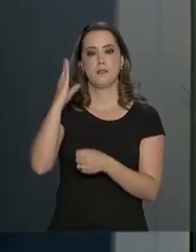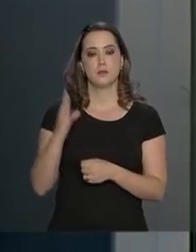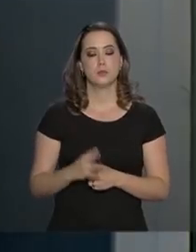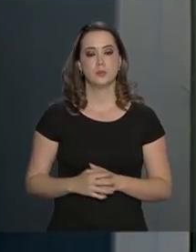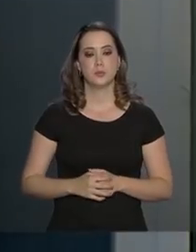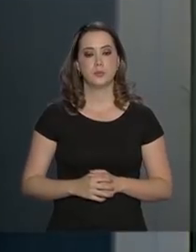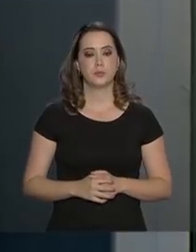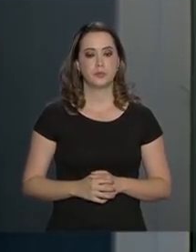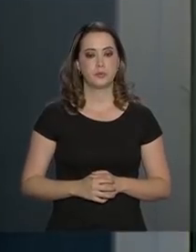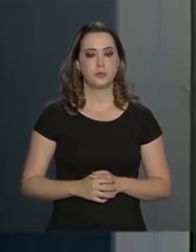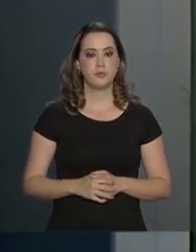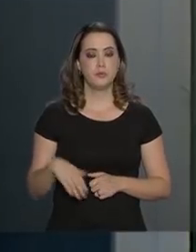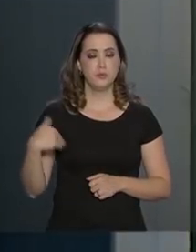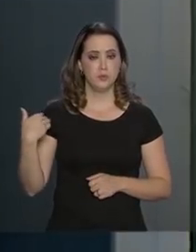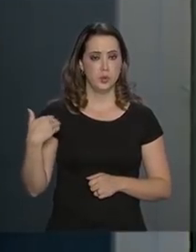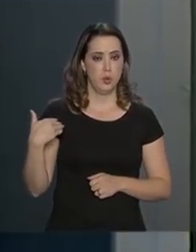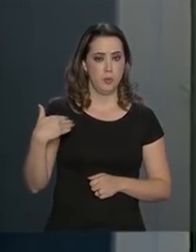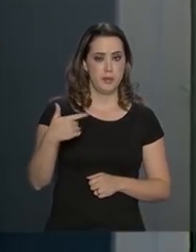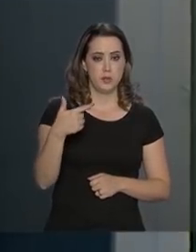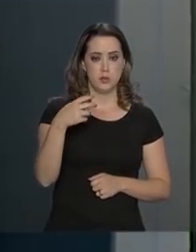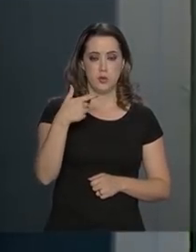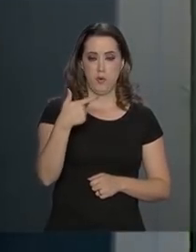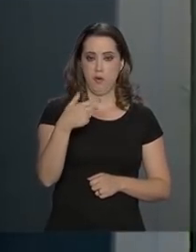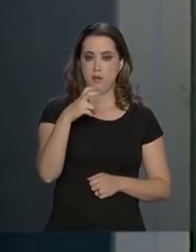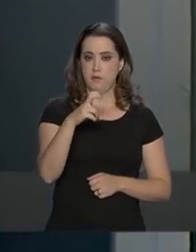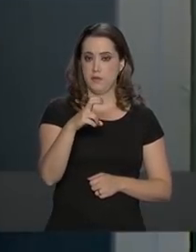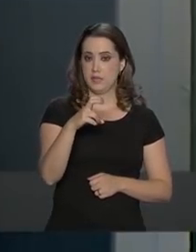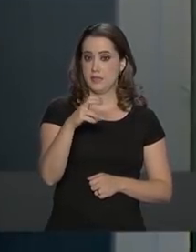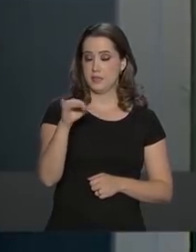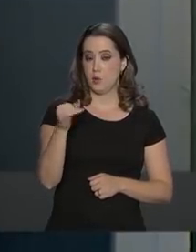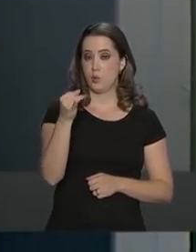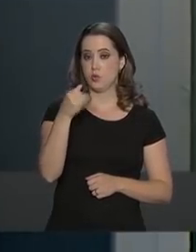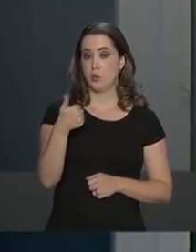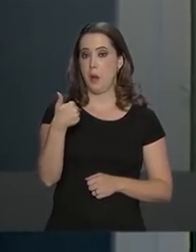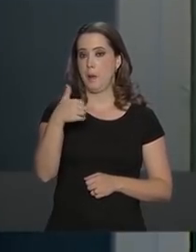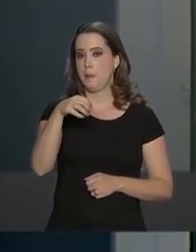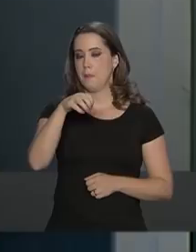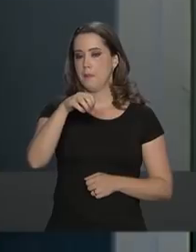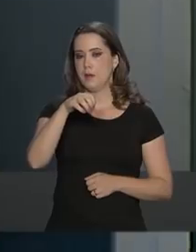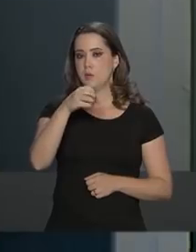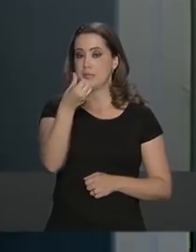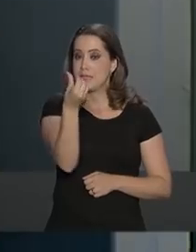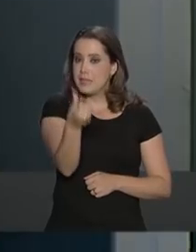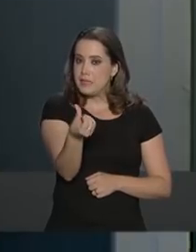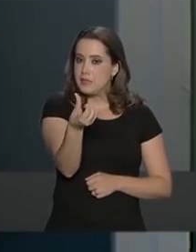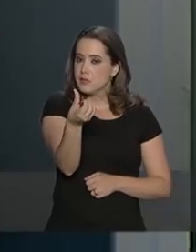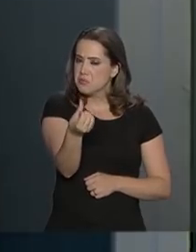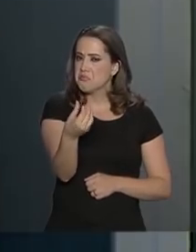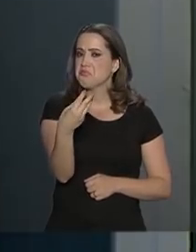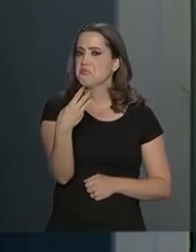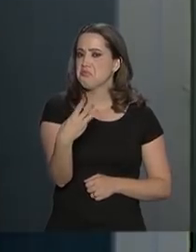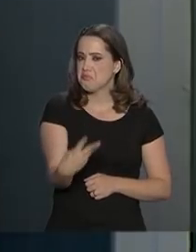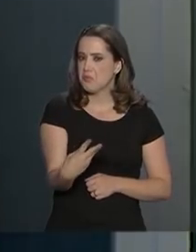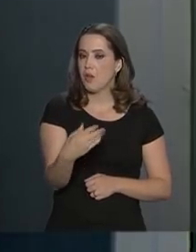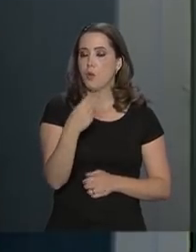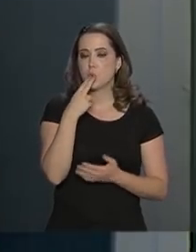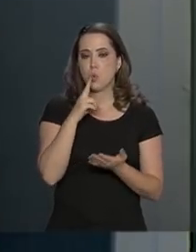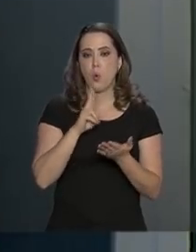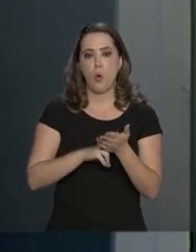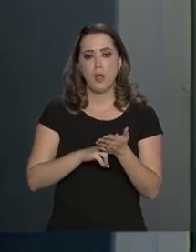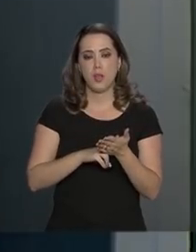Desde 25 de janeiro de 1663, os Correios do Brasil